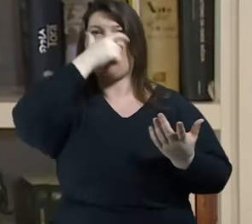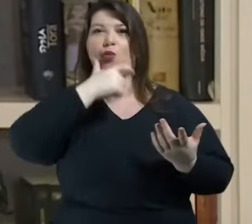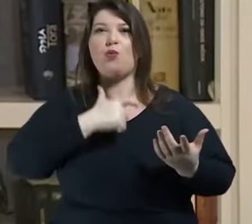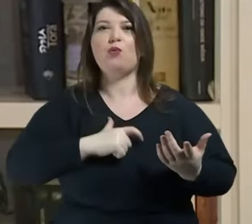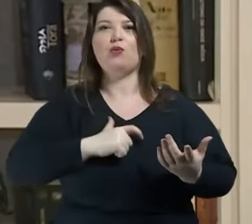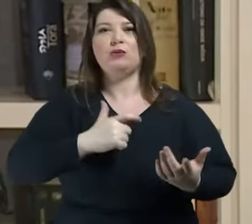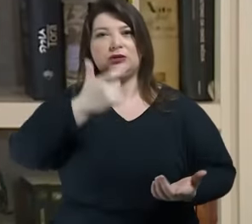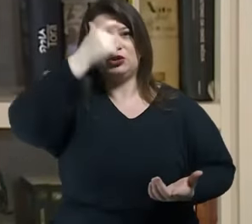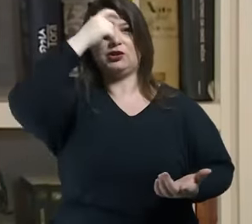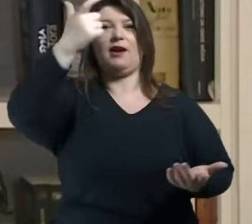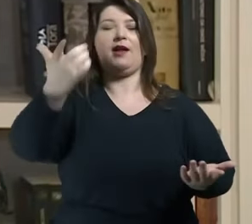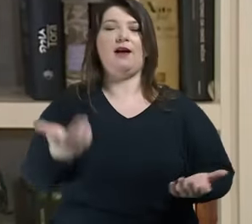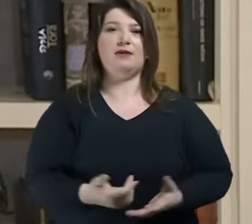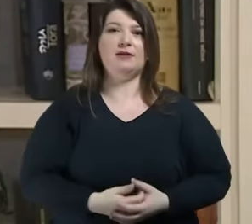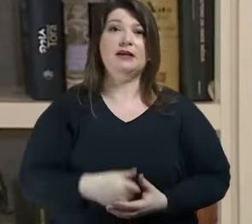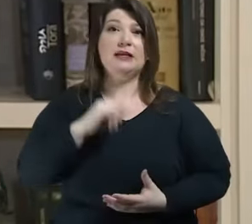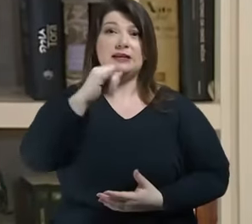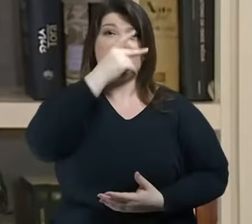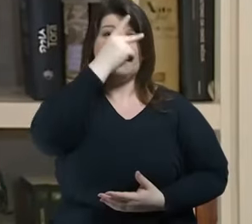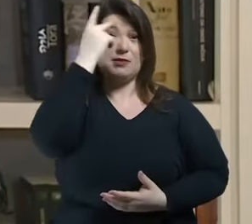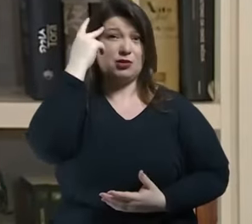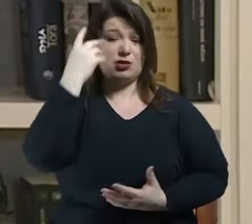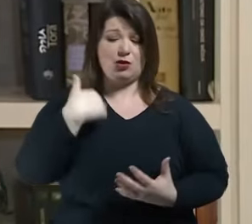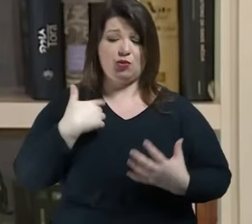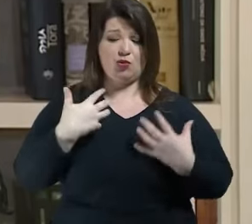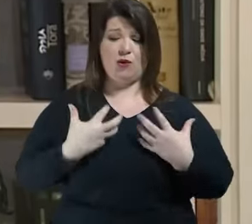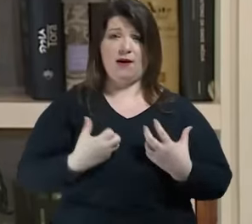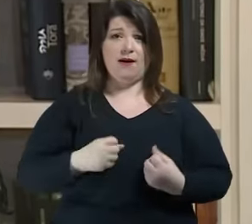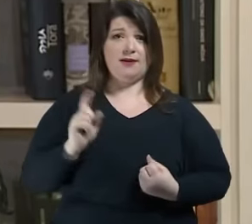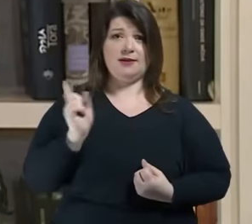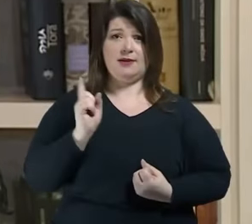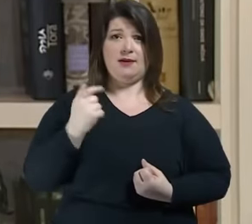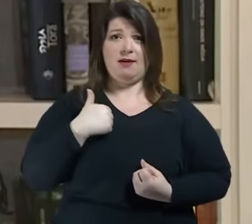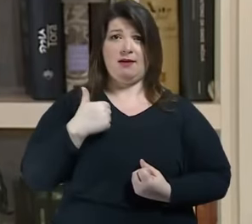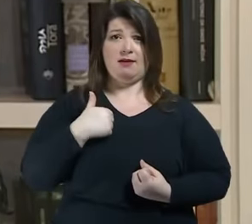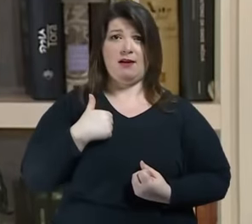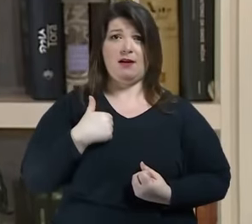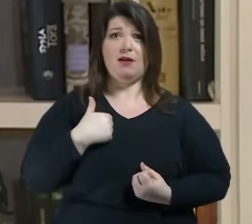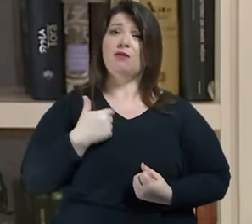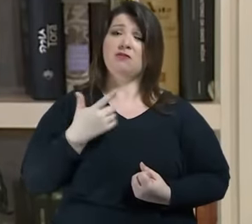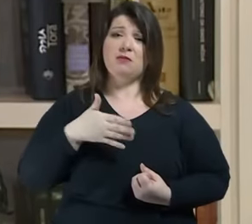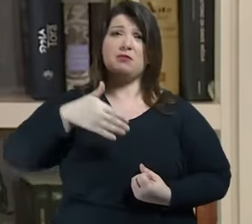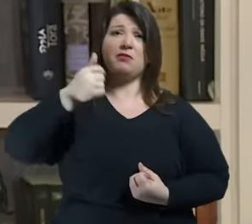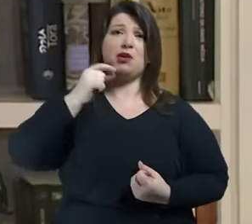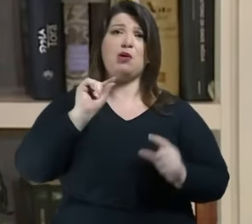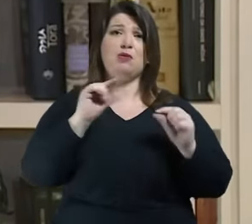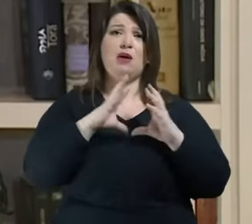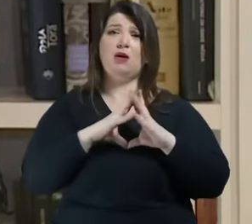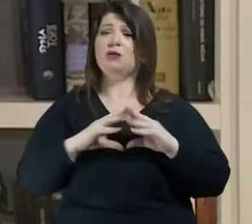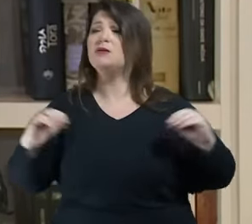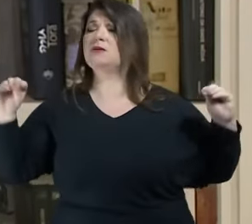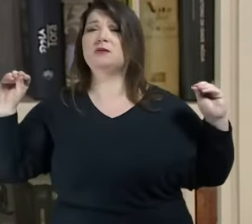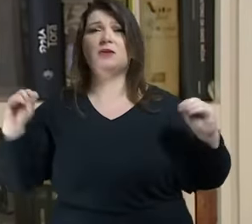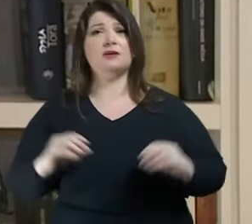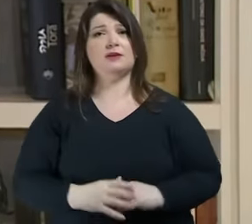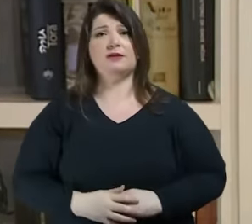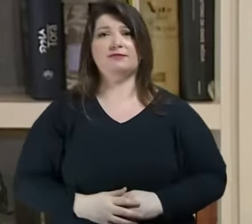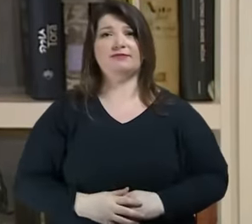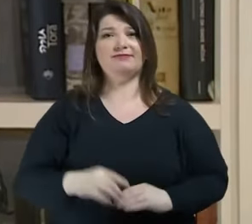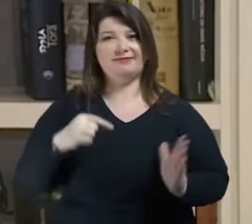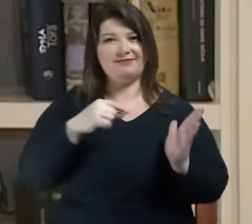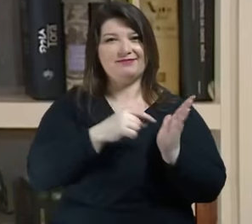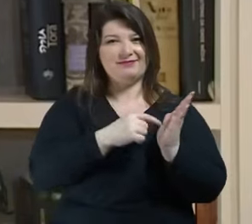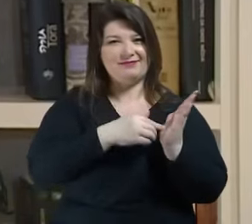não me resta nada a não ser desaparecer é muito curioso nesse romance porque